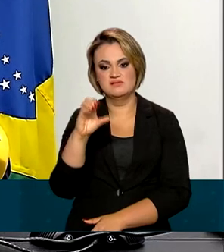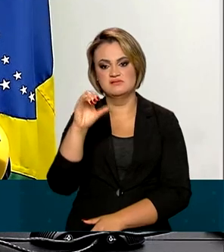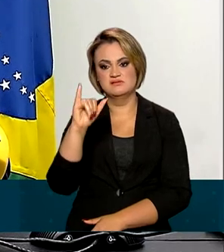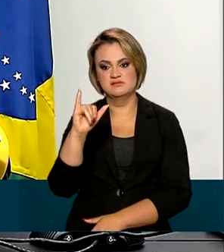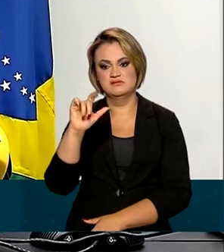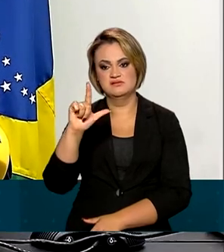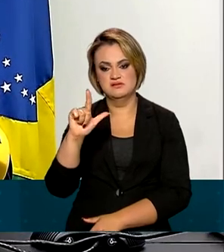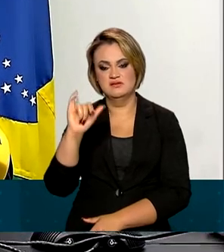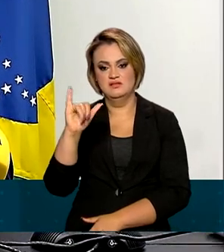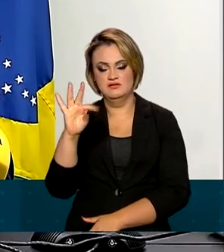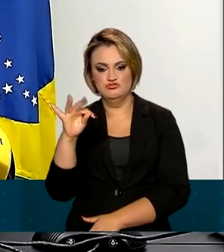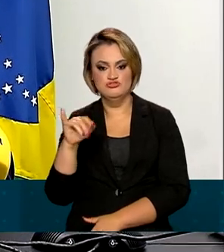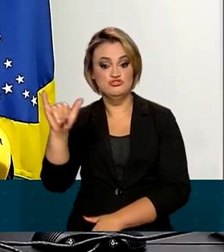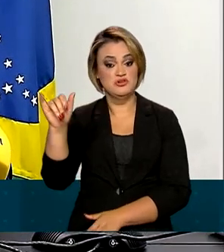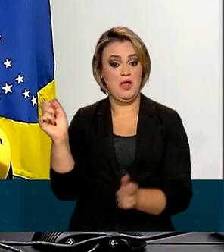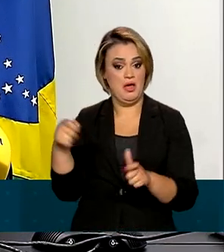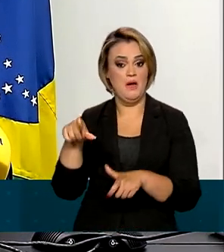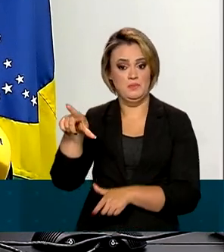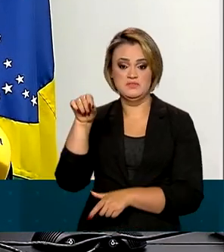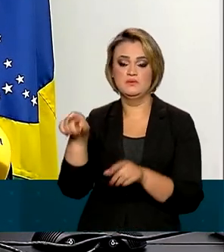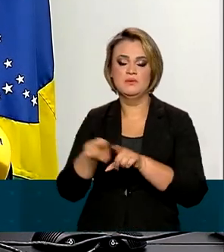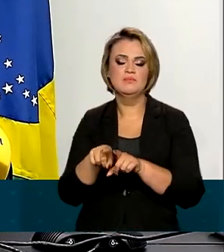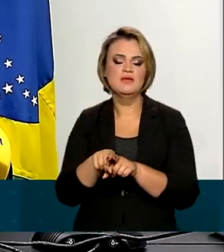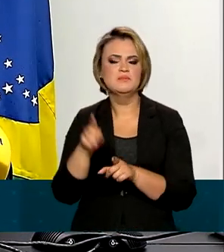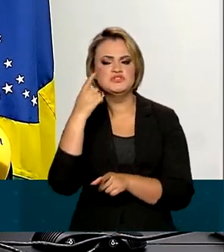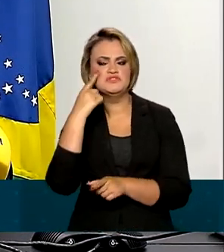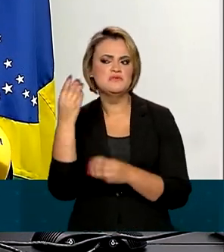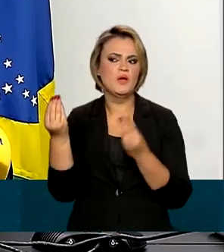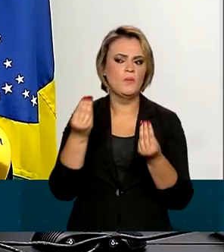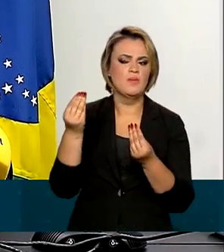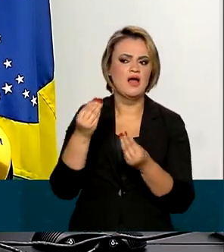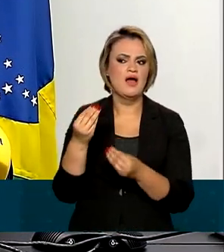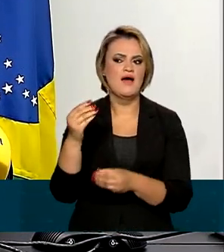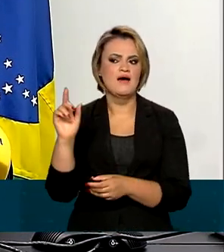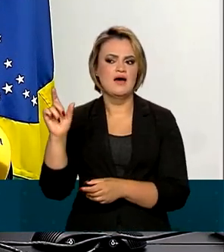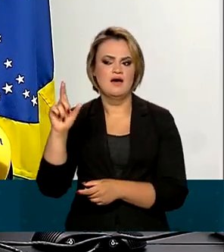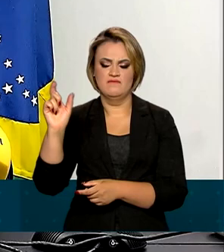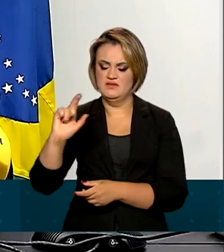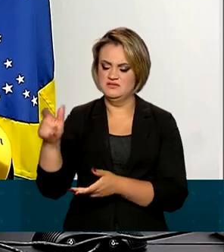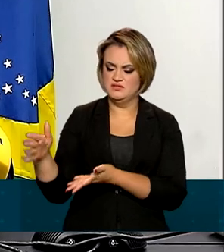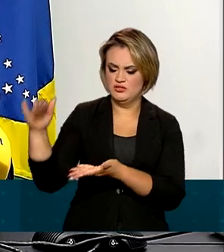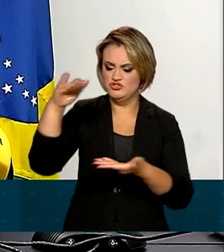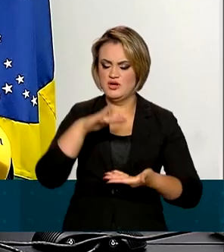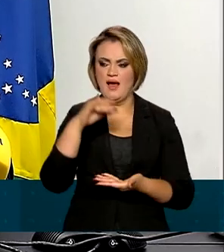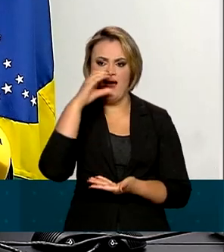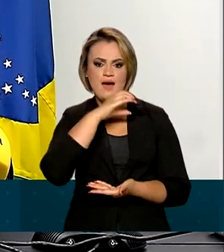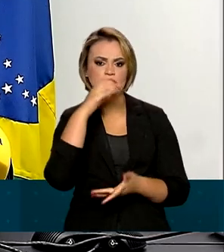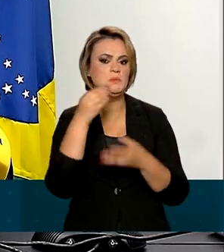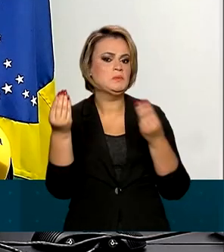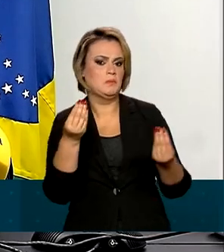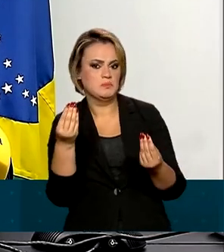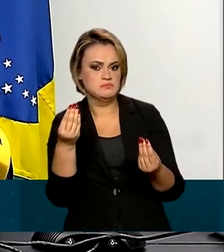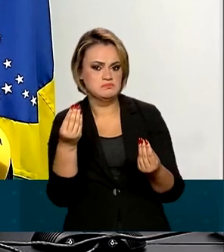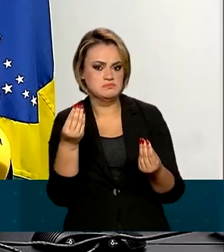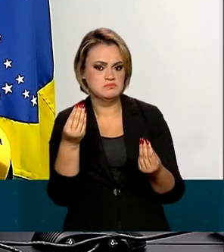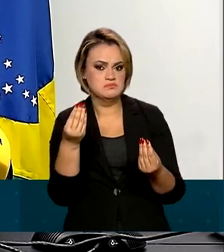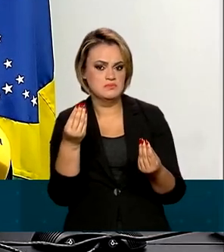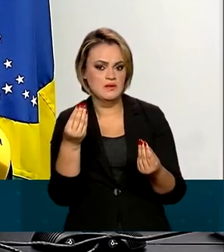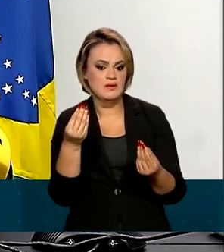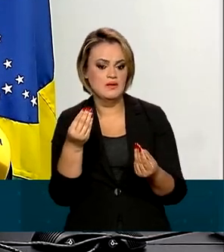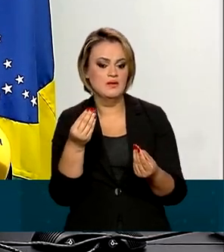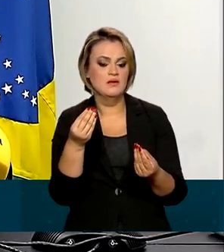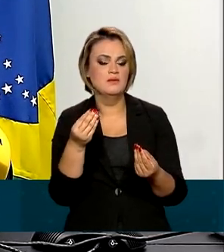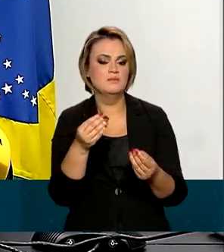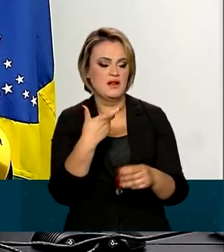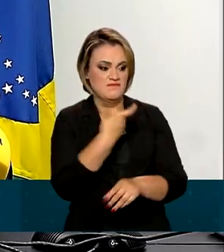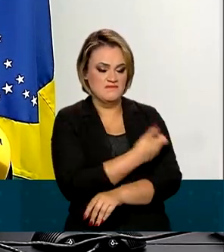as opções em que sentido? De que forma a gente consegue trazer a vacina mais rápida, para que chegue à